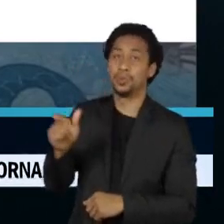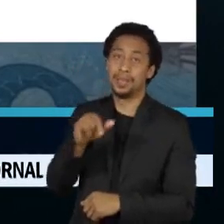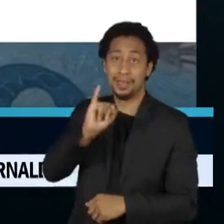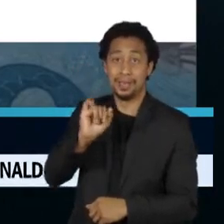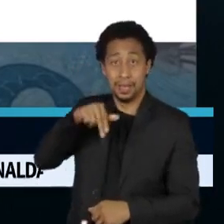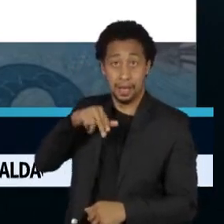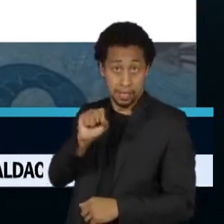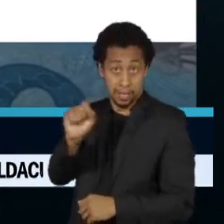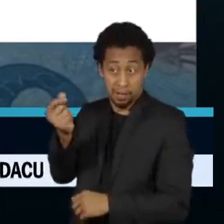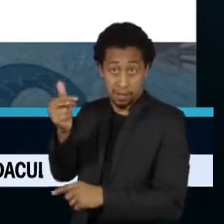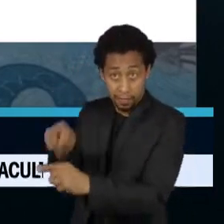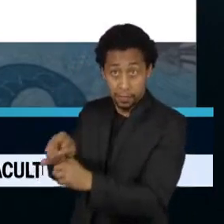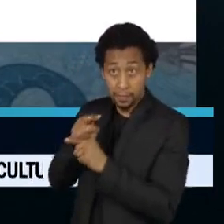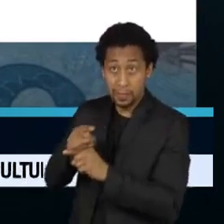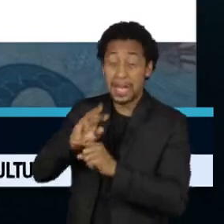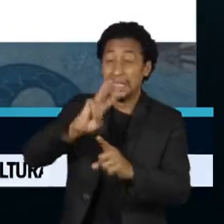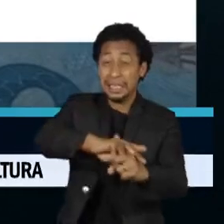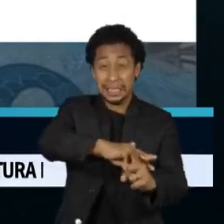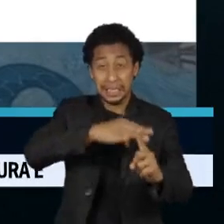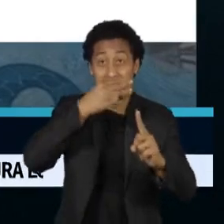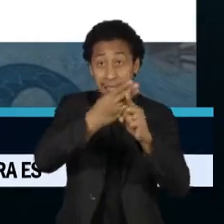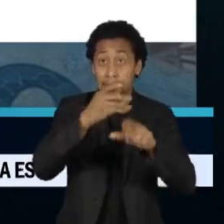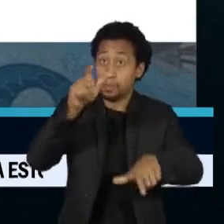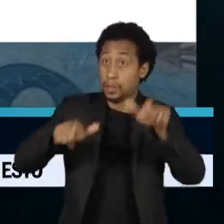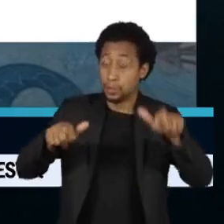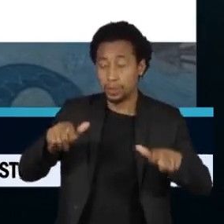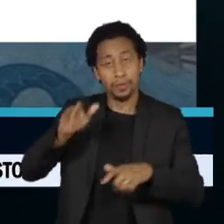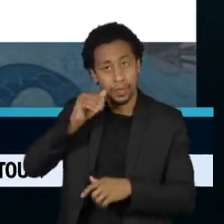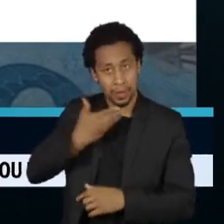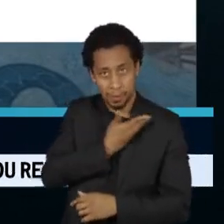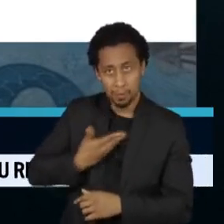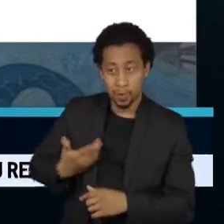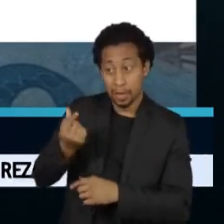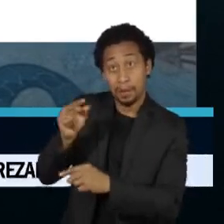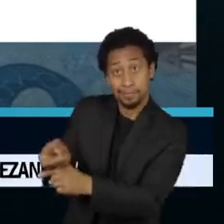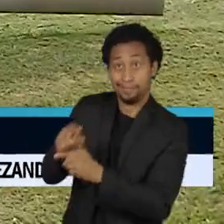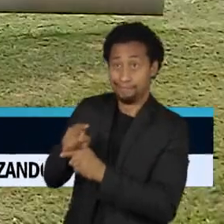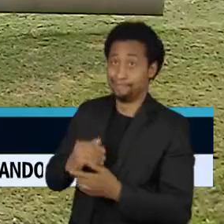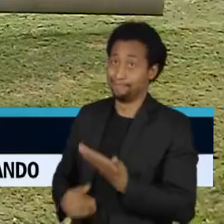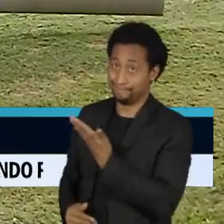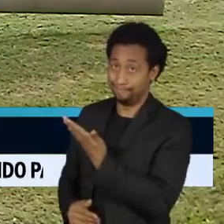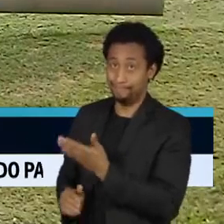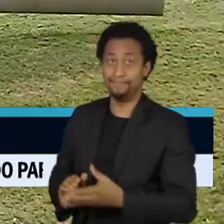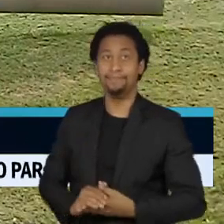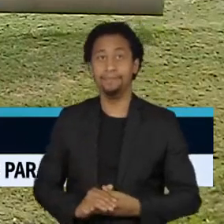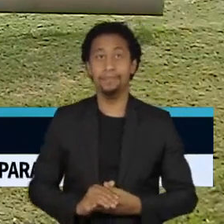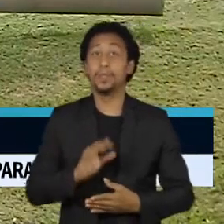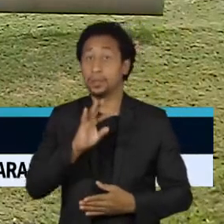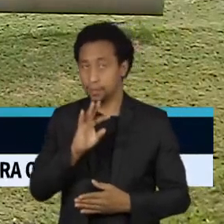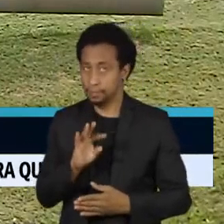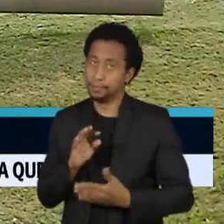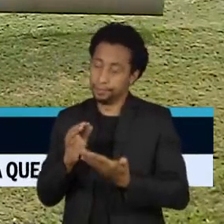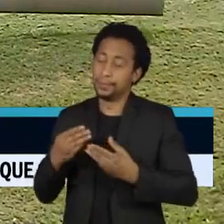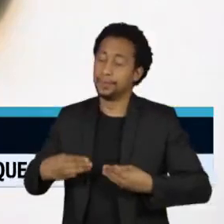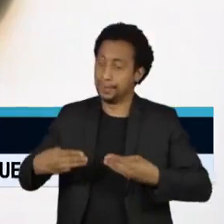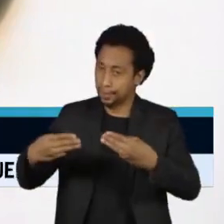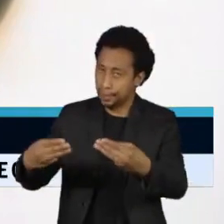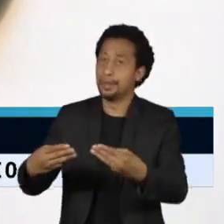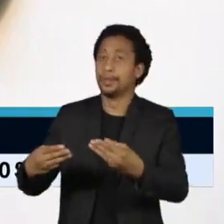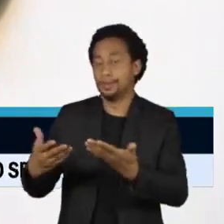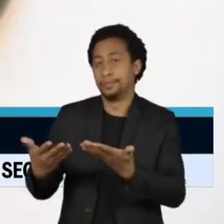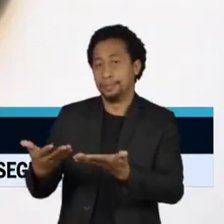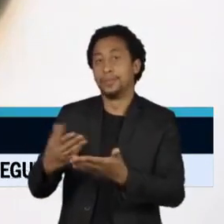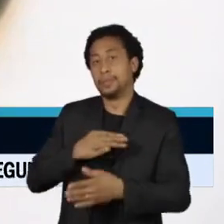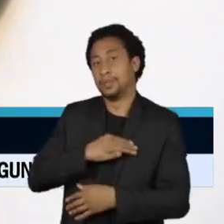INSS e quase o triplo do que pagam os servidores públicos nessa modalidade de crédito. O Ministério Público, junto ao Tribunal de